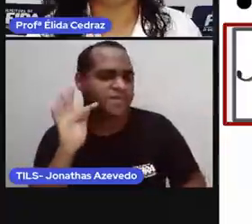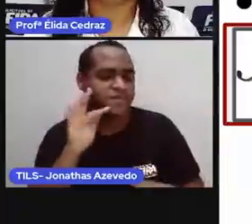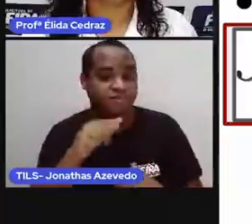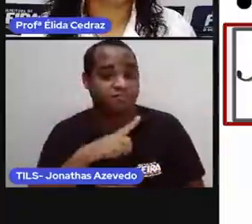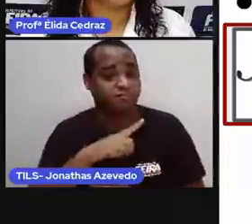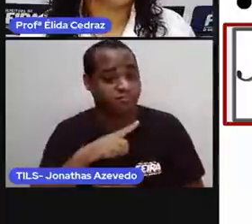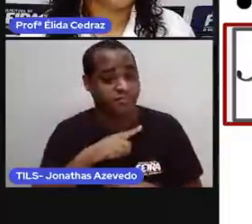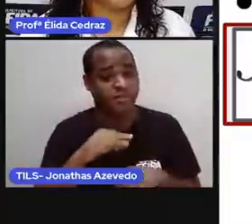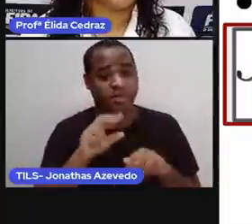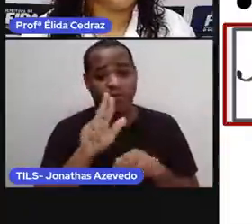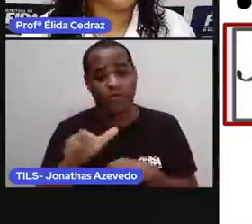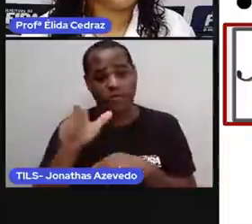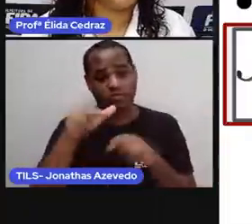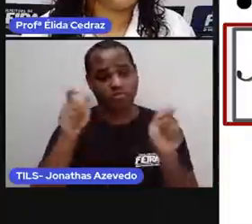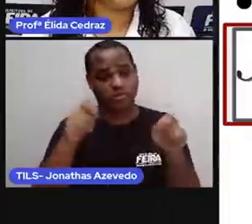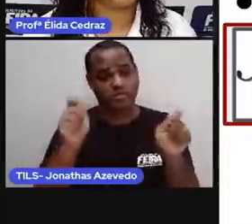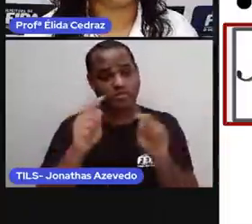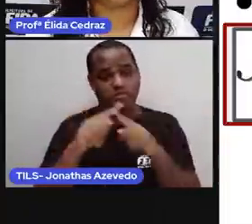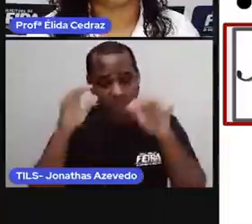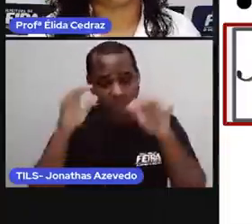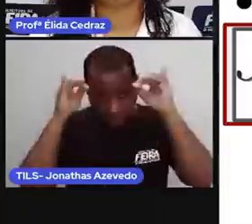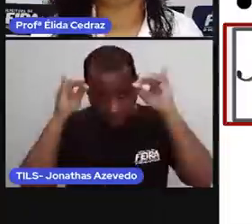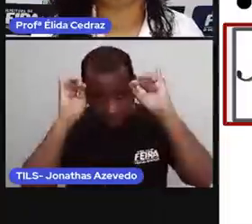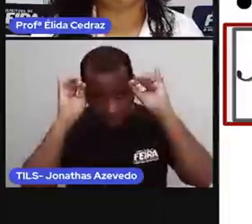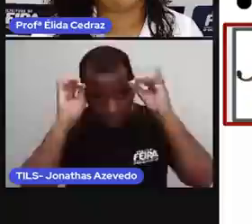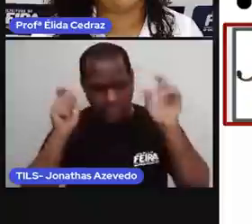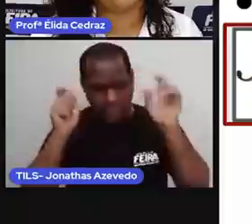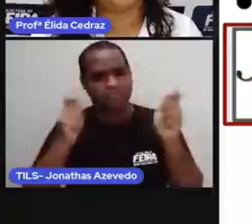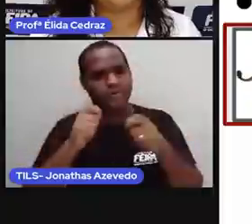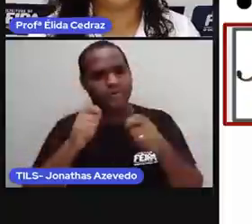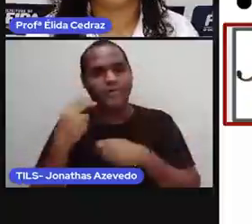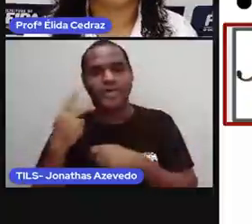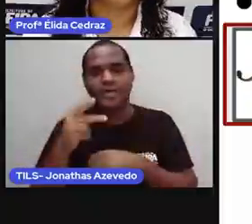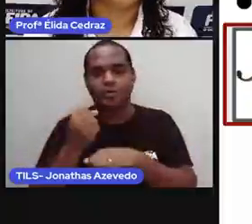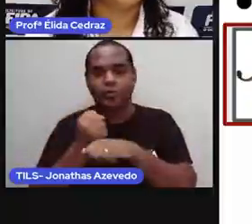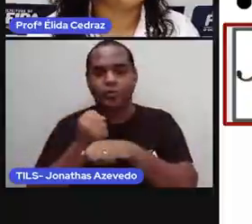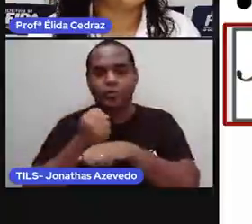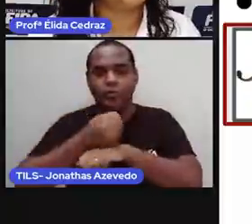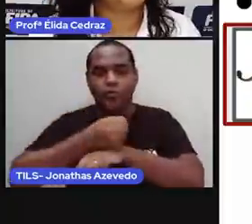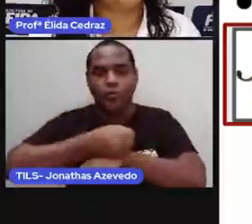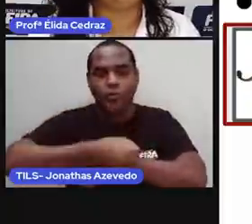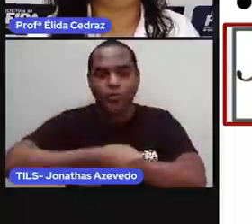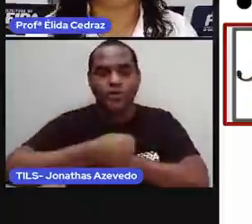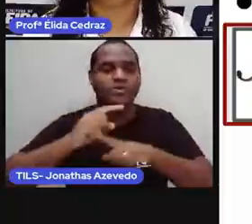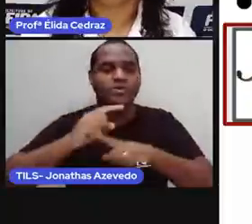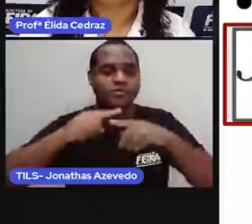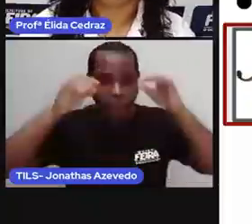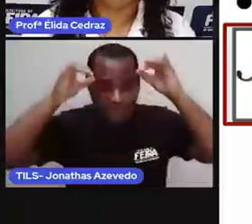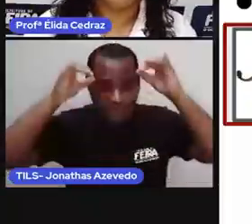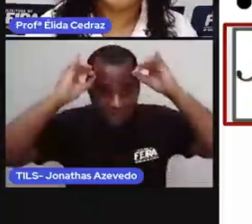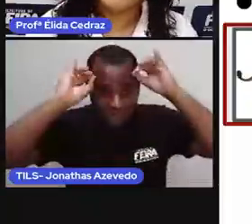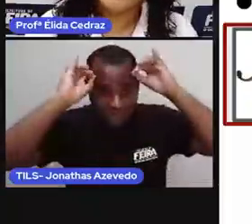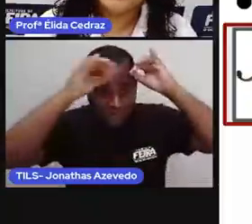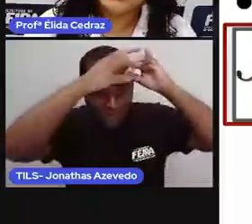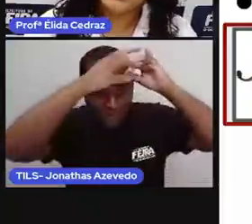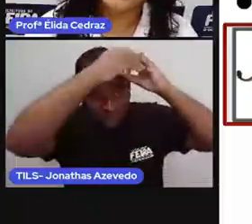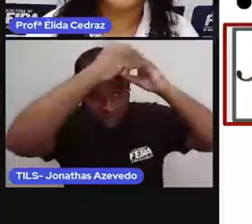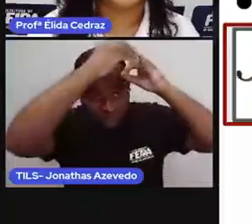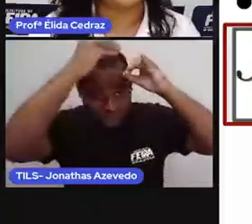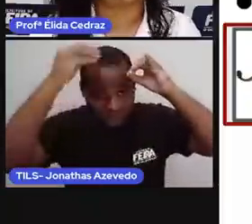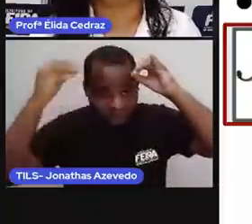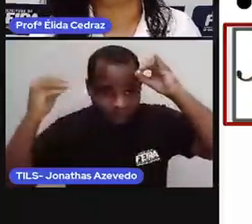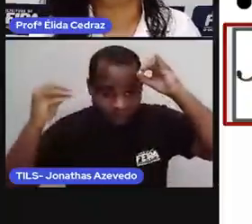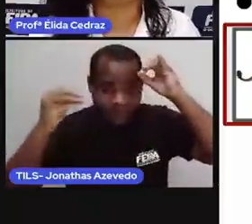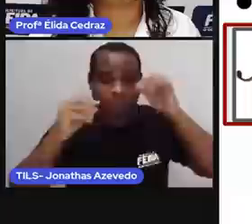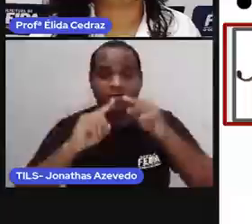nós. Mas da vaca nós utilizamos o couro, o chifre, o leite,